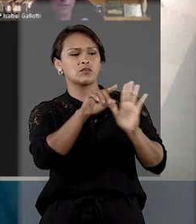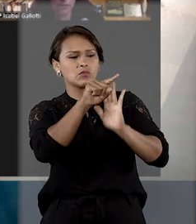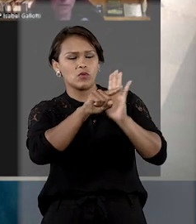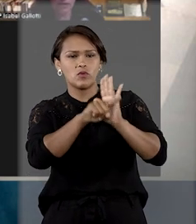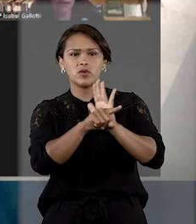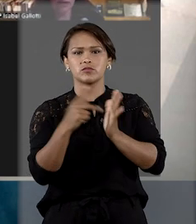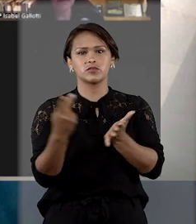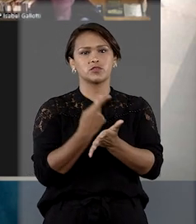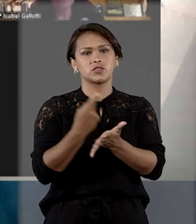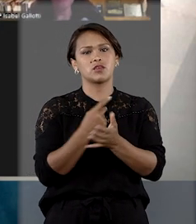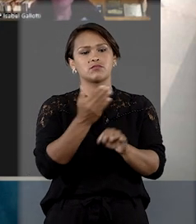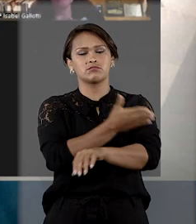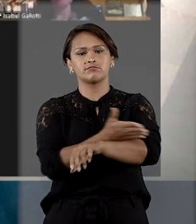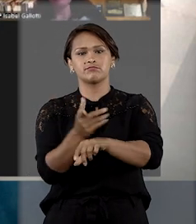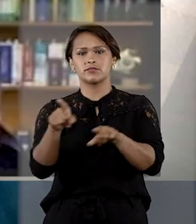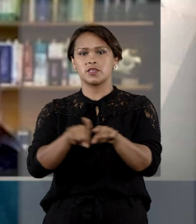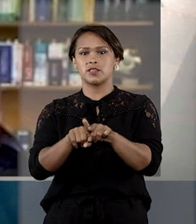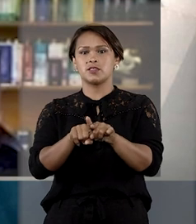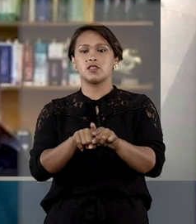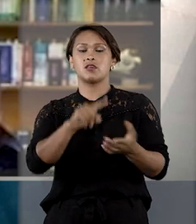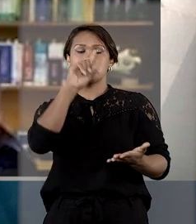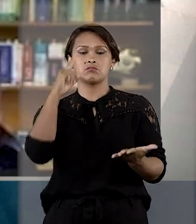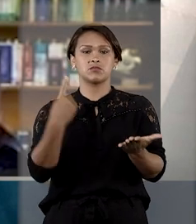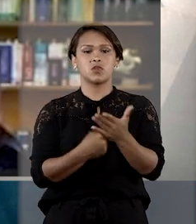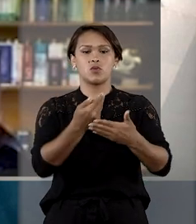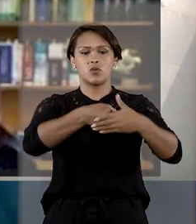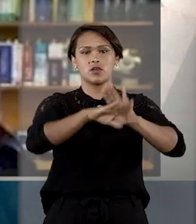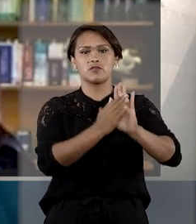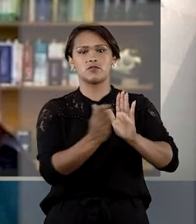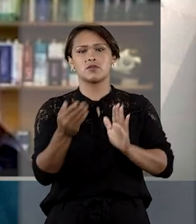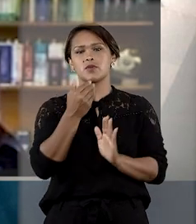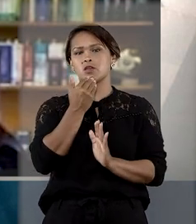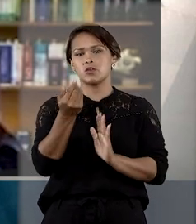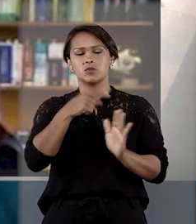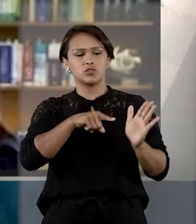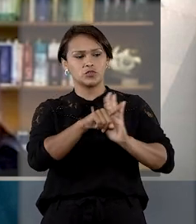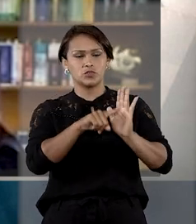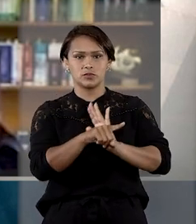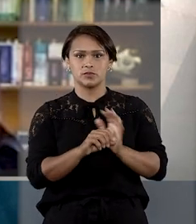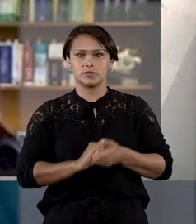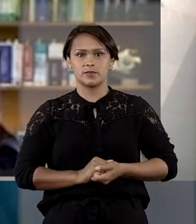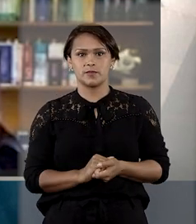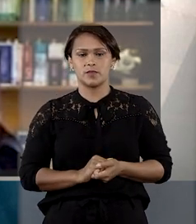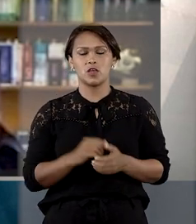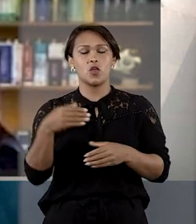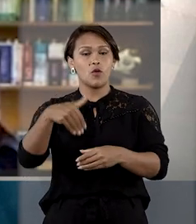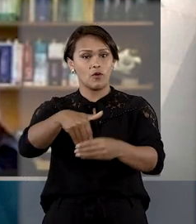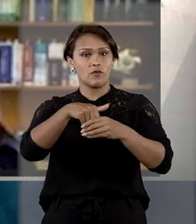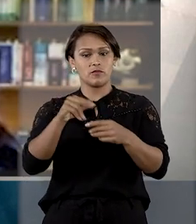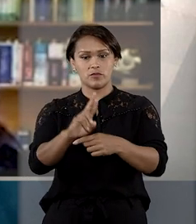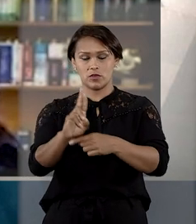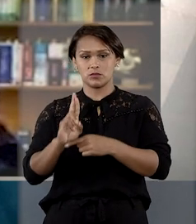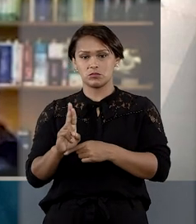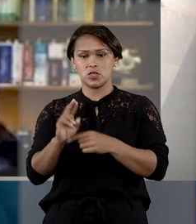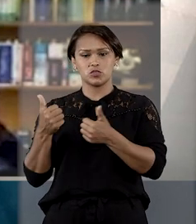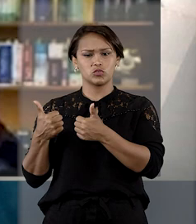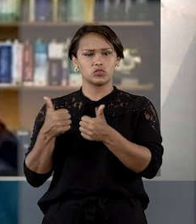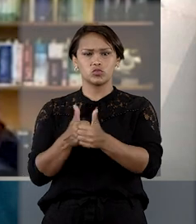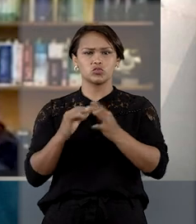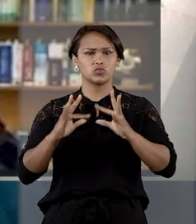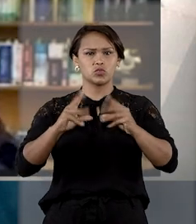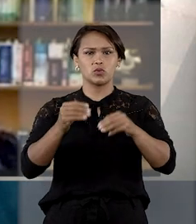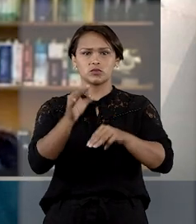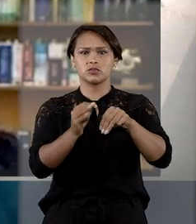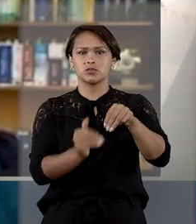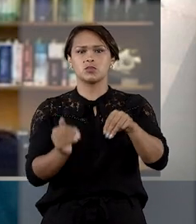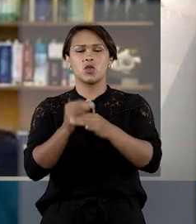de indícios de infração disciplinar e determinou o arquivamento do pedido de providências. O voto do ministro foi seguido de forma